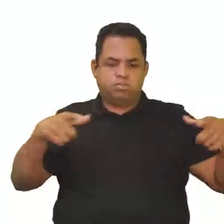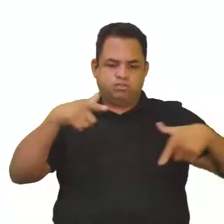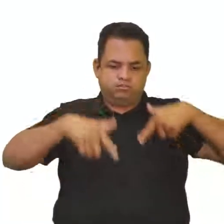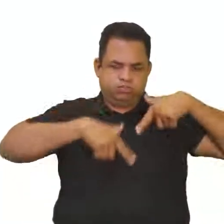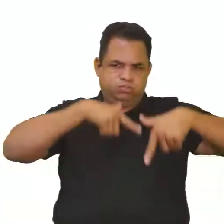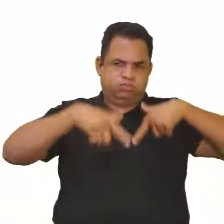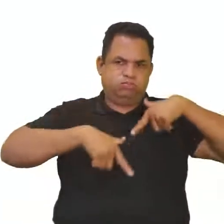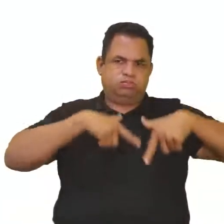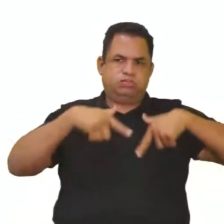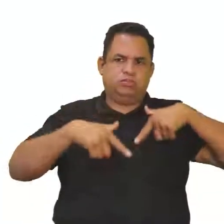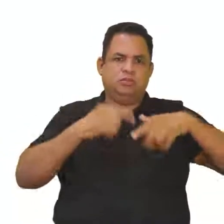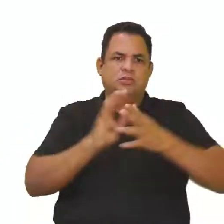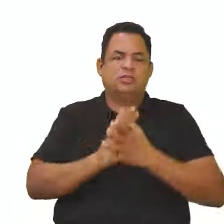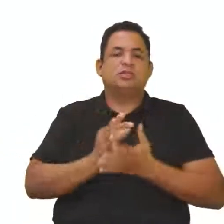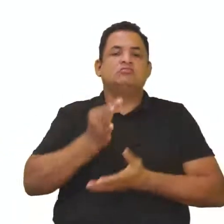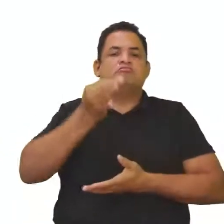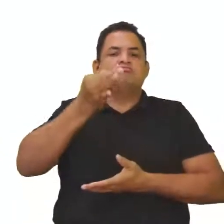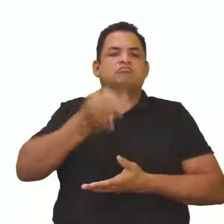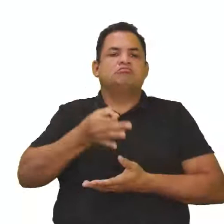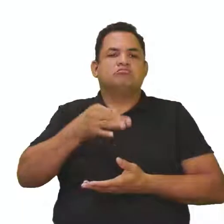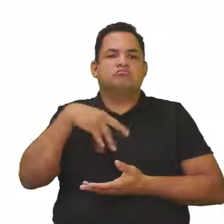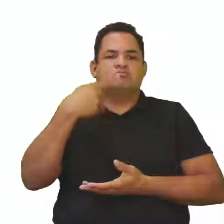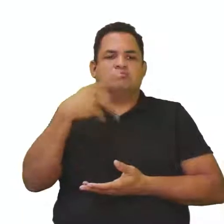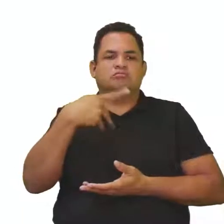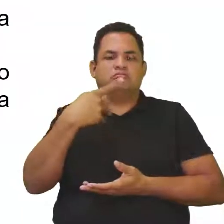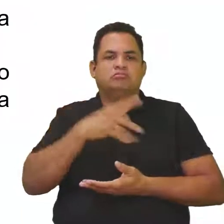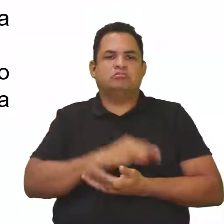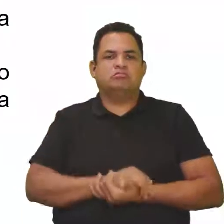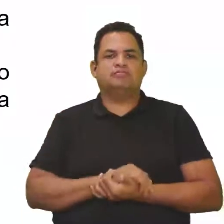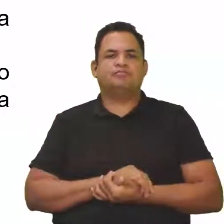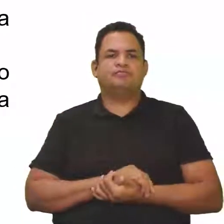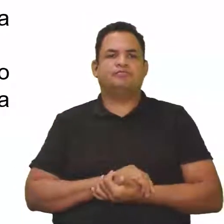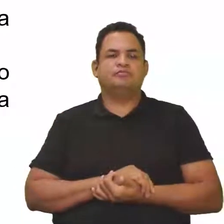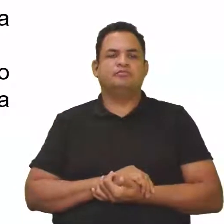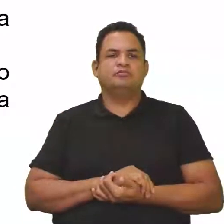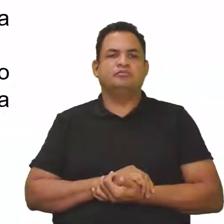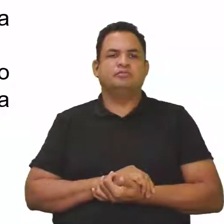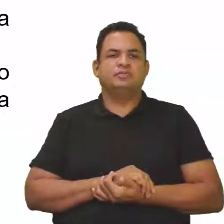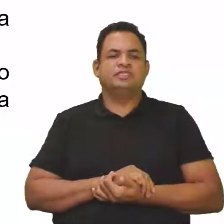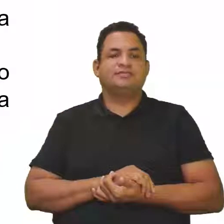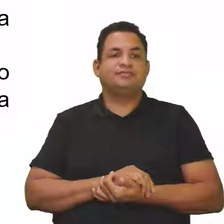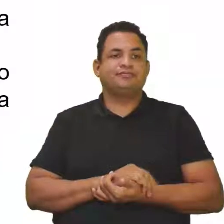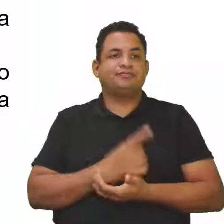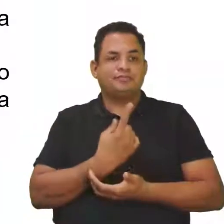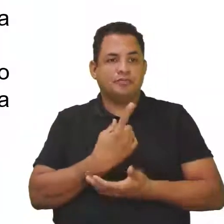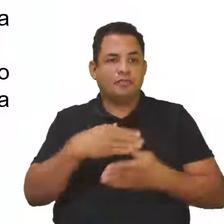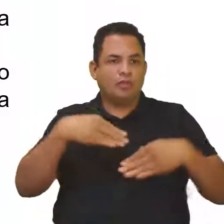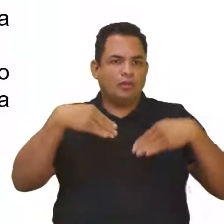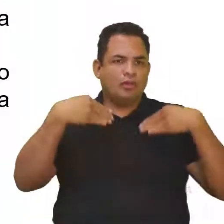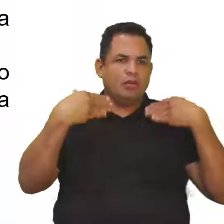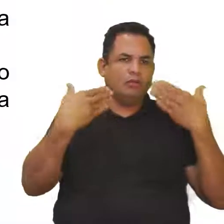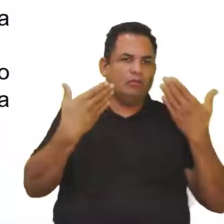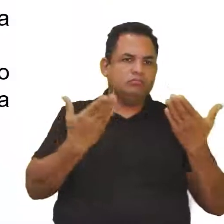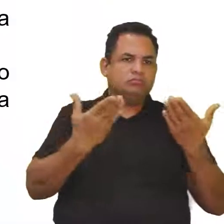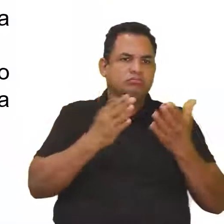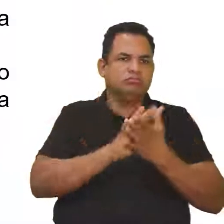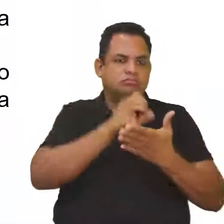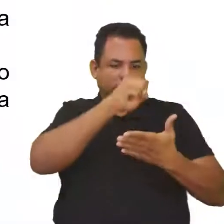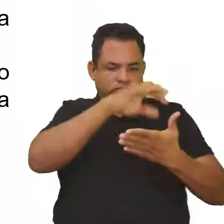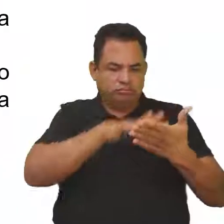produtividade. É correto afirmar? Dois pontos. Aqui nós vamos ver qual dessas